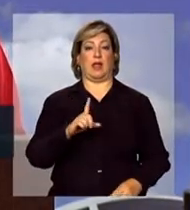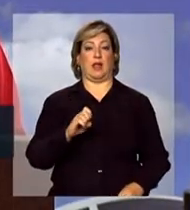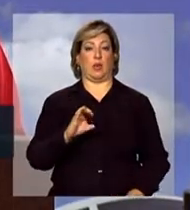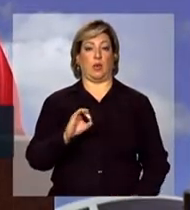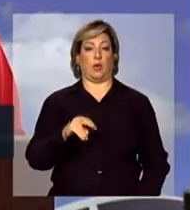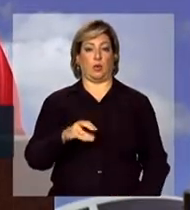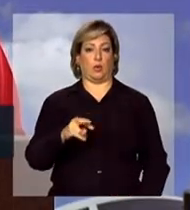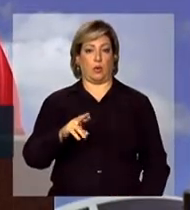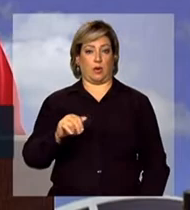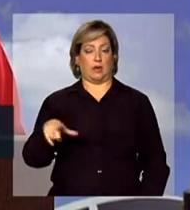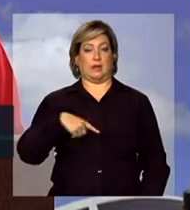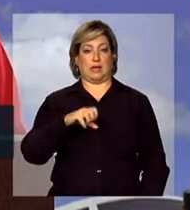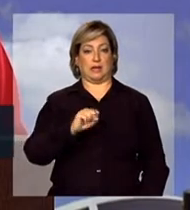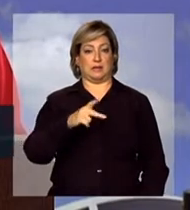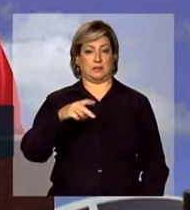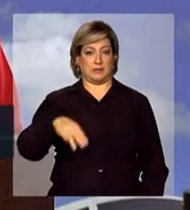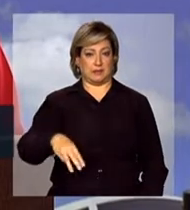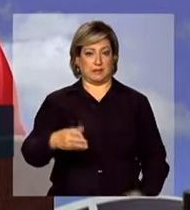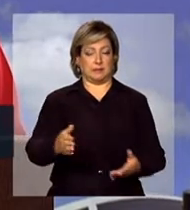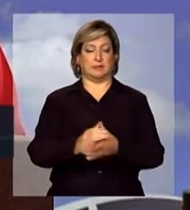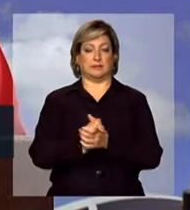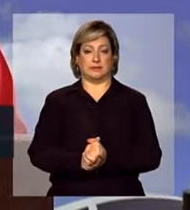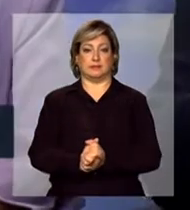Secretaria de Políticas para as Mulheres,